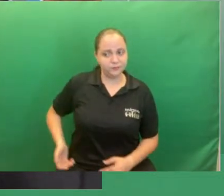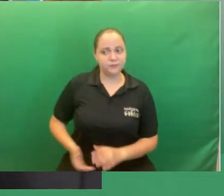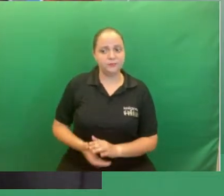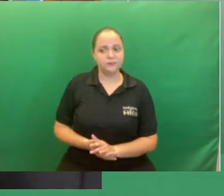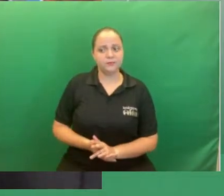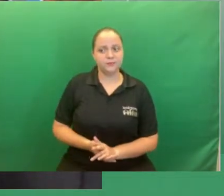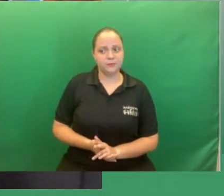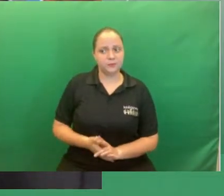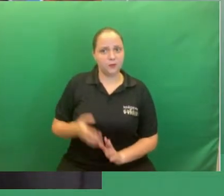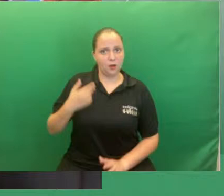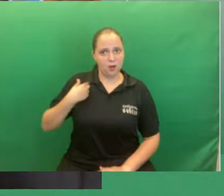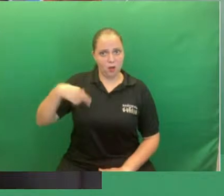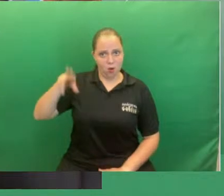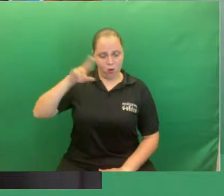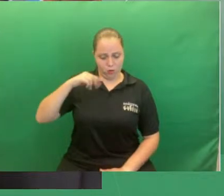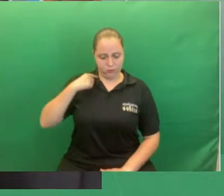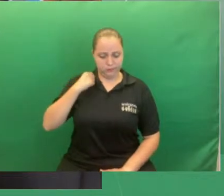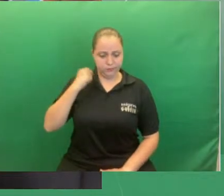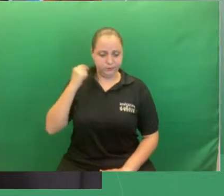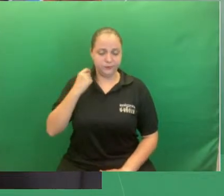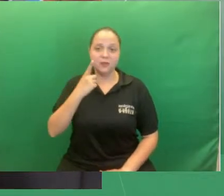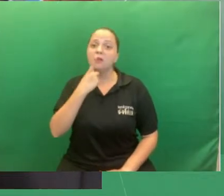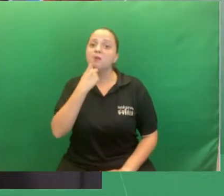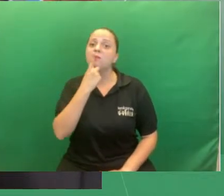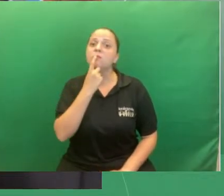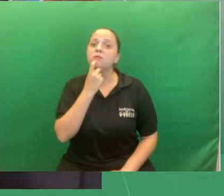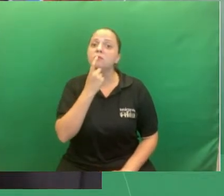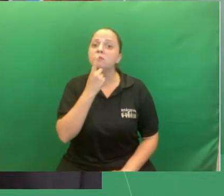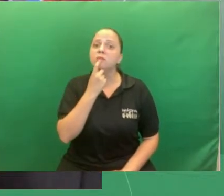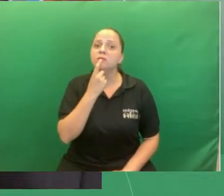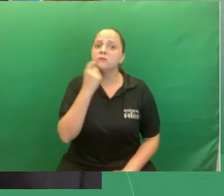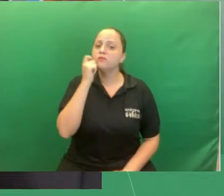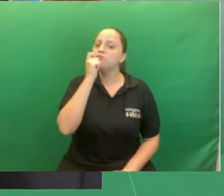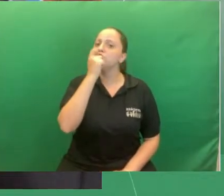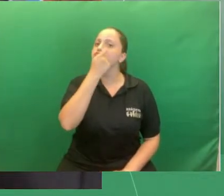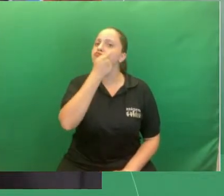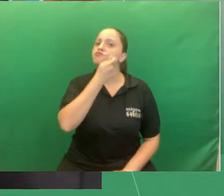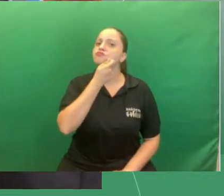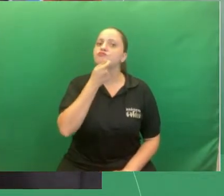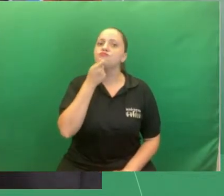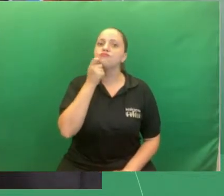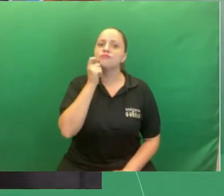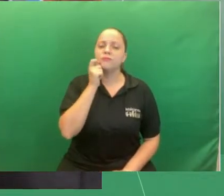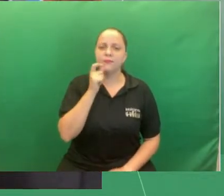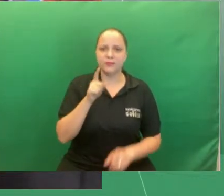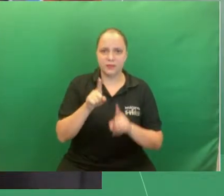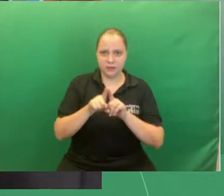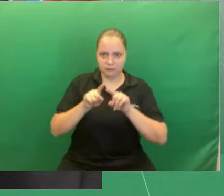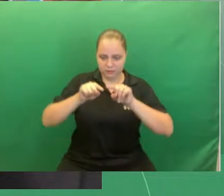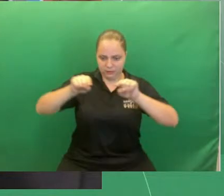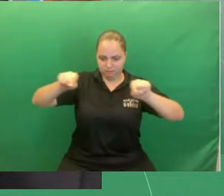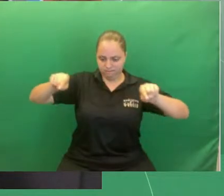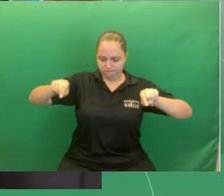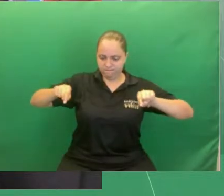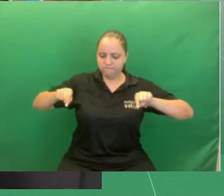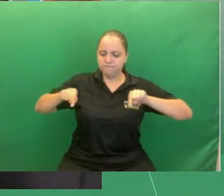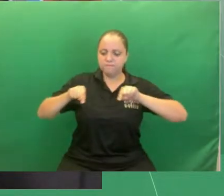eu estou usando uma blusa vermelha, estou usando batom, estou na sala da minha cara.